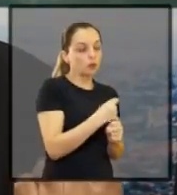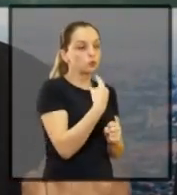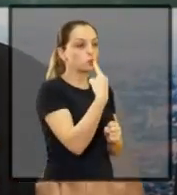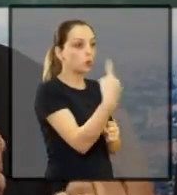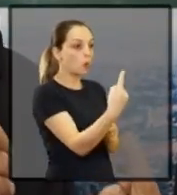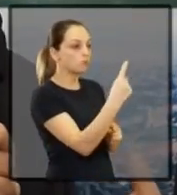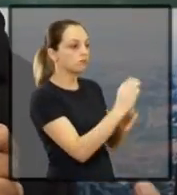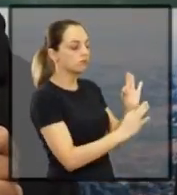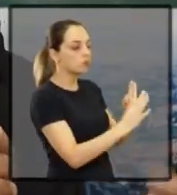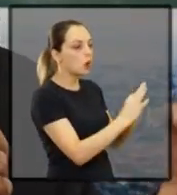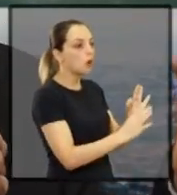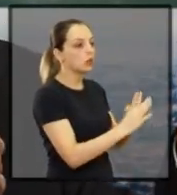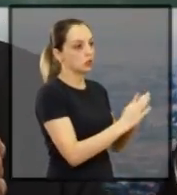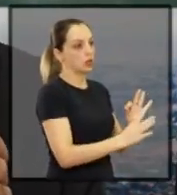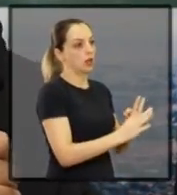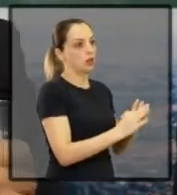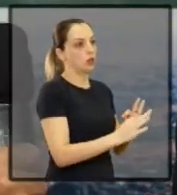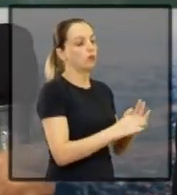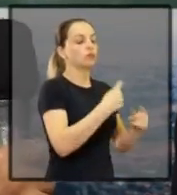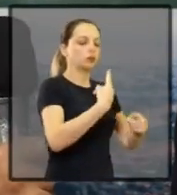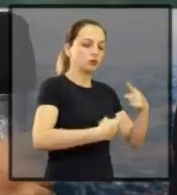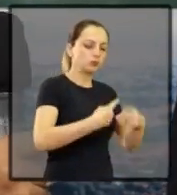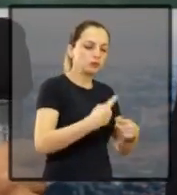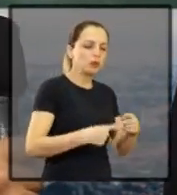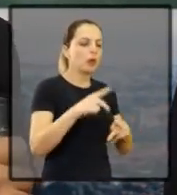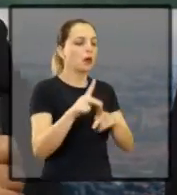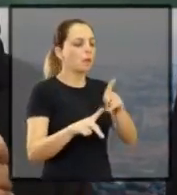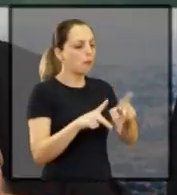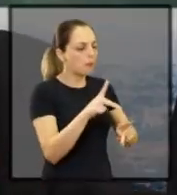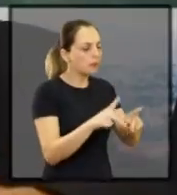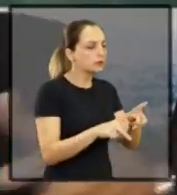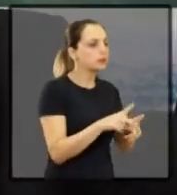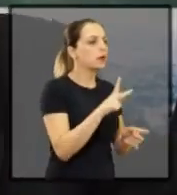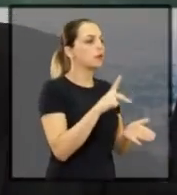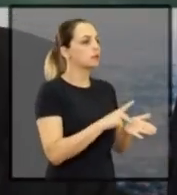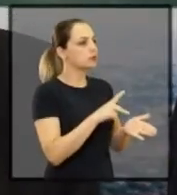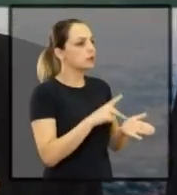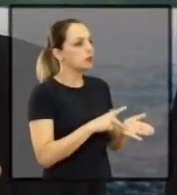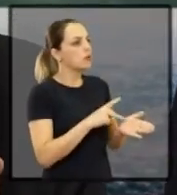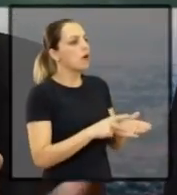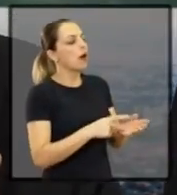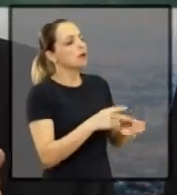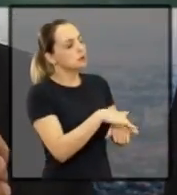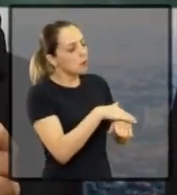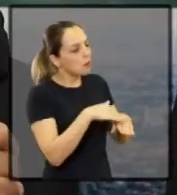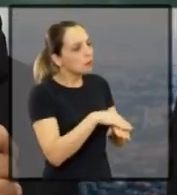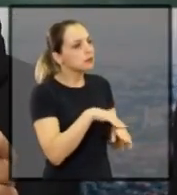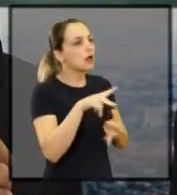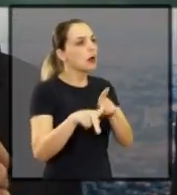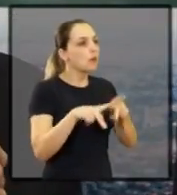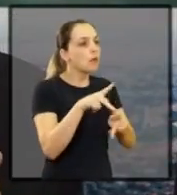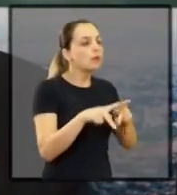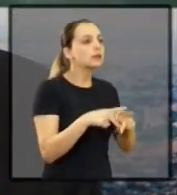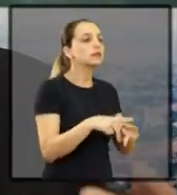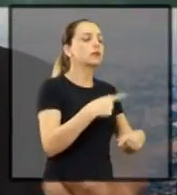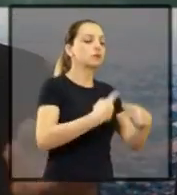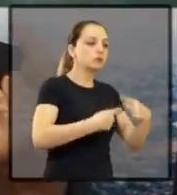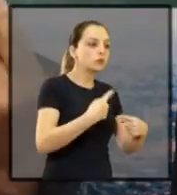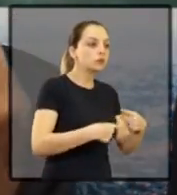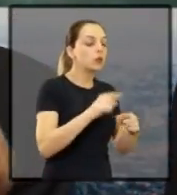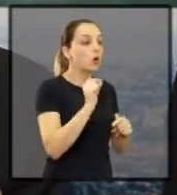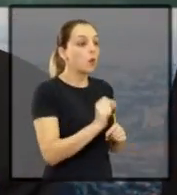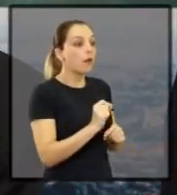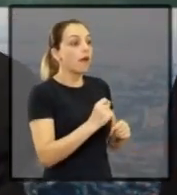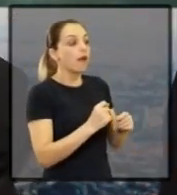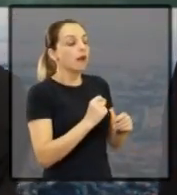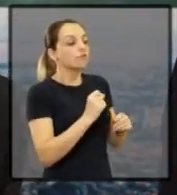único projeto e fazer, discutir com a cidade, o que você colocou, abrir com a cidade realmente essa discussão e fazer